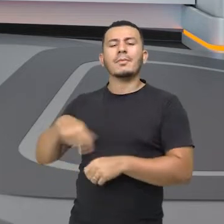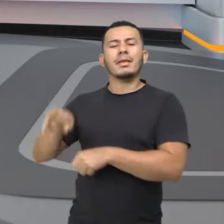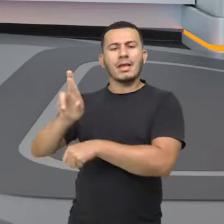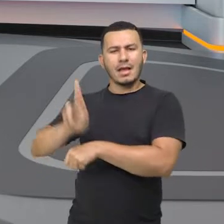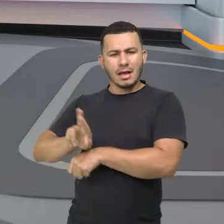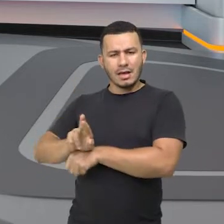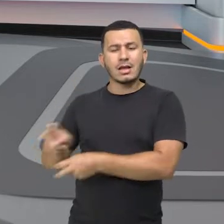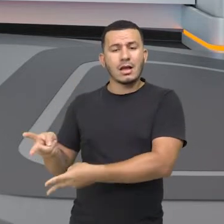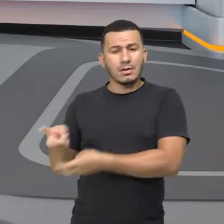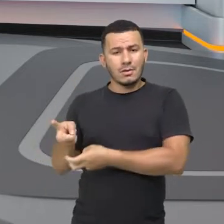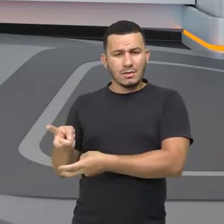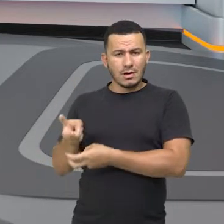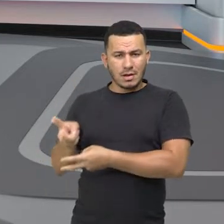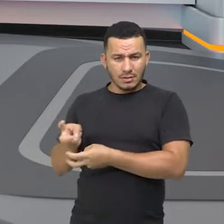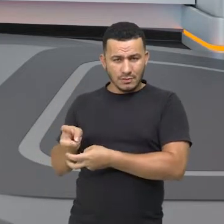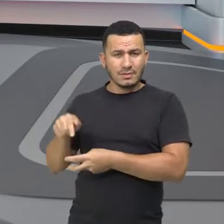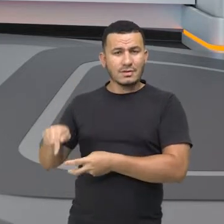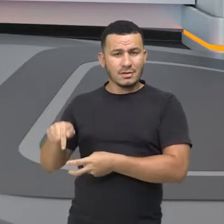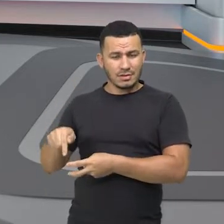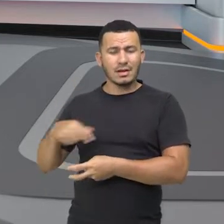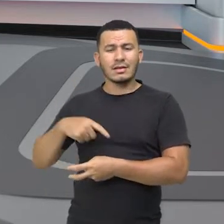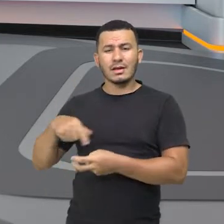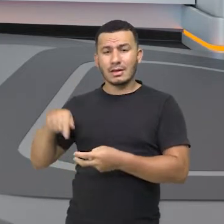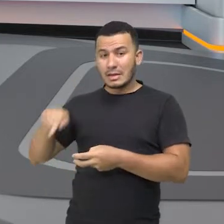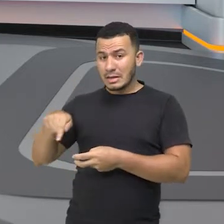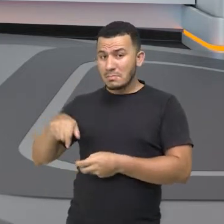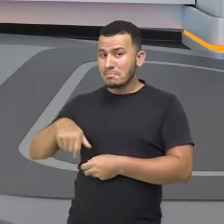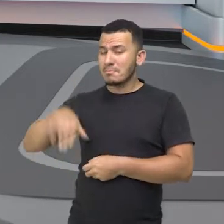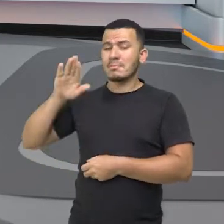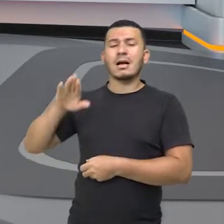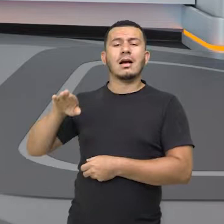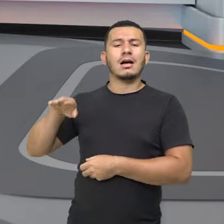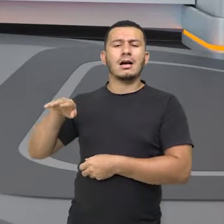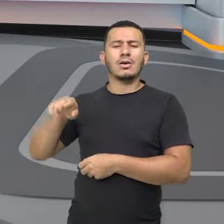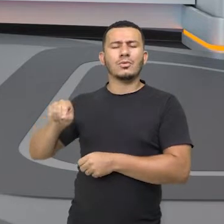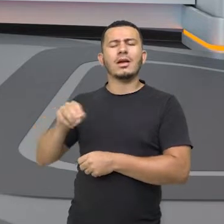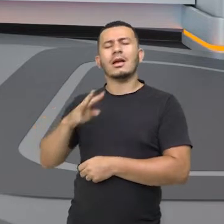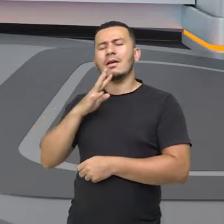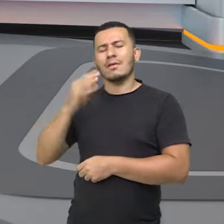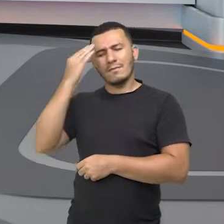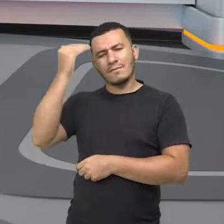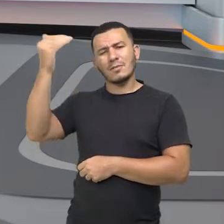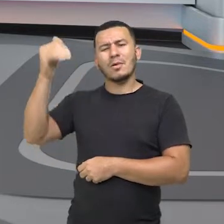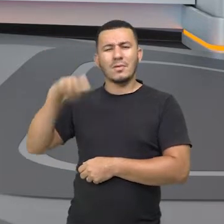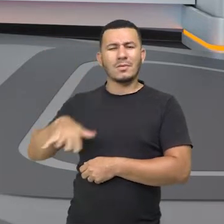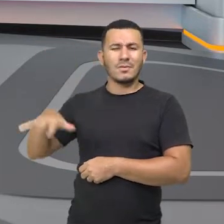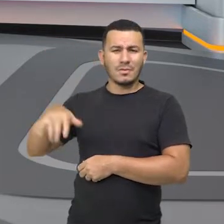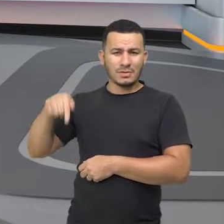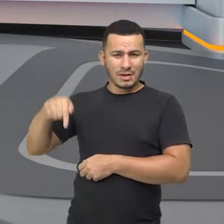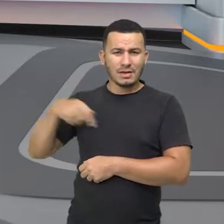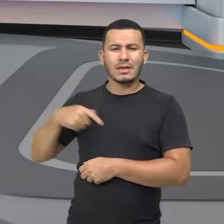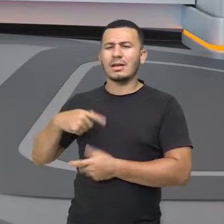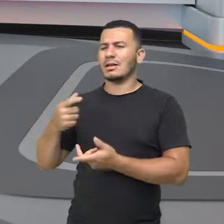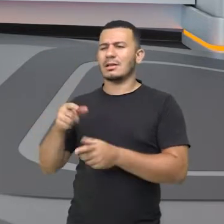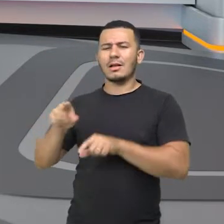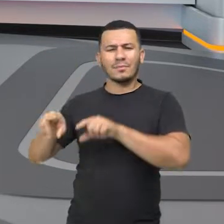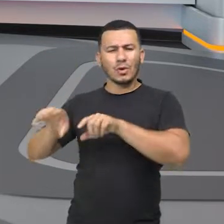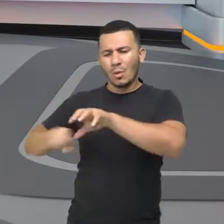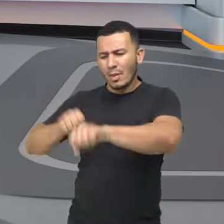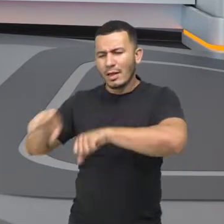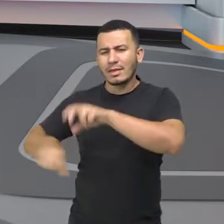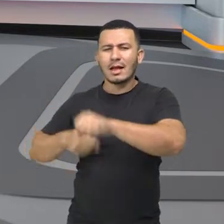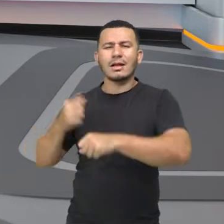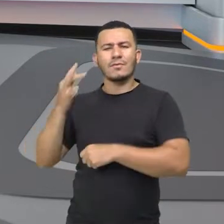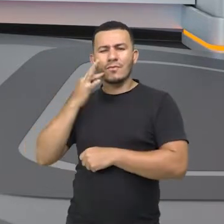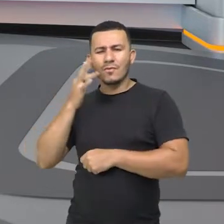extrativista, que é, inclusive, uma das unidades de conservação mais conhecidas que a gente vai ter para a coleta de sementes, para a coleta